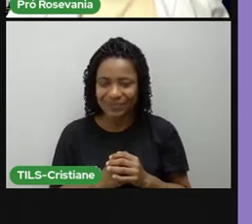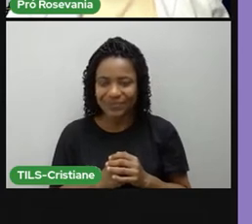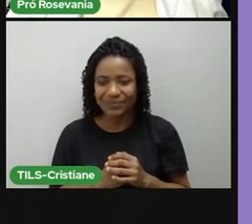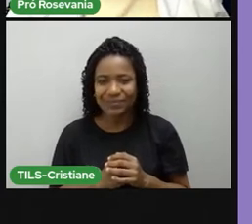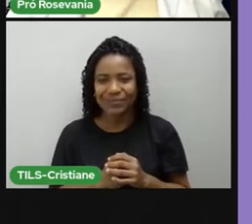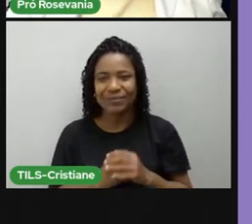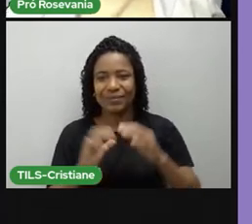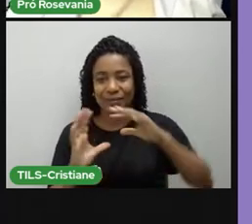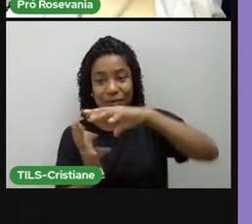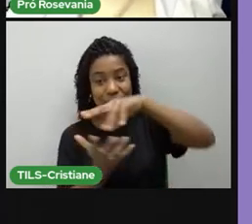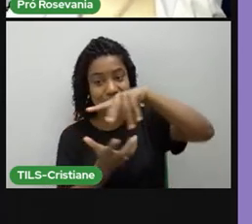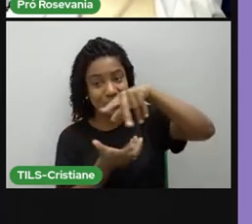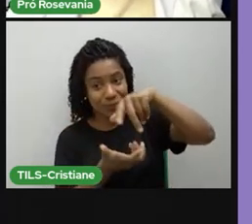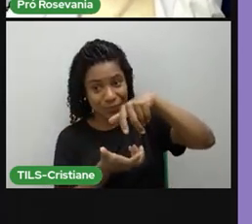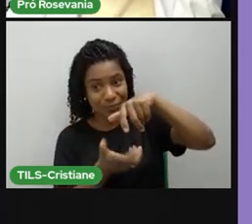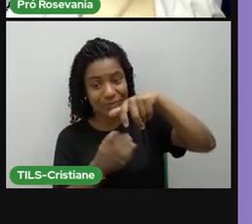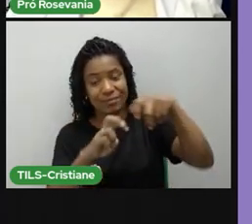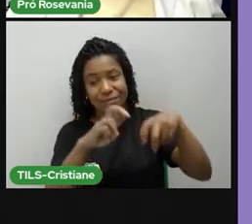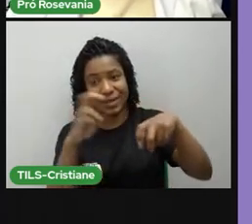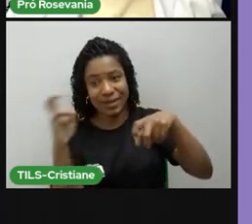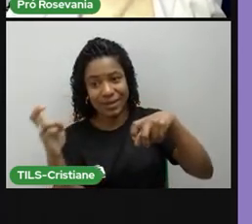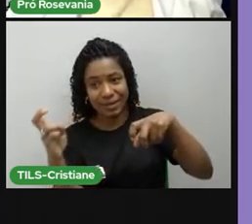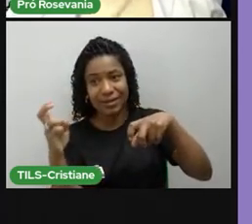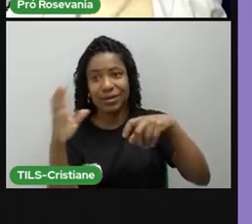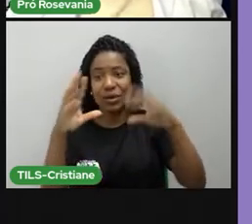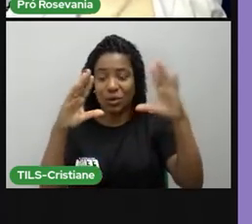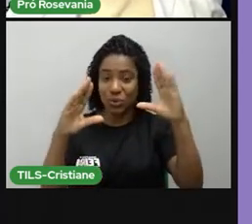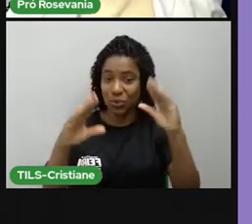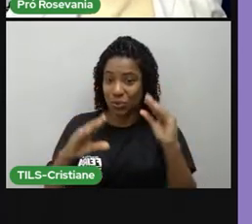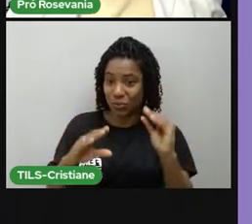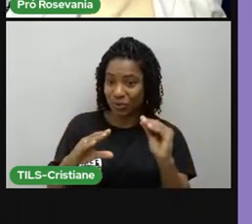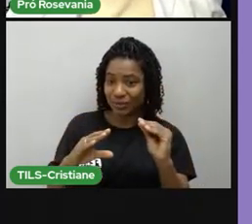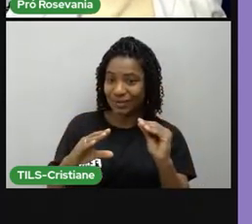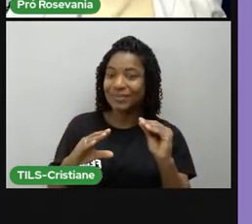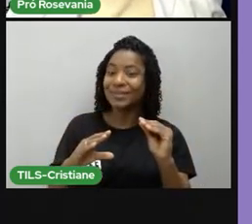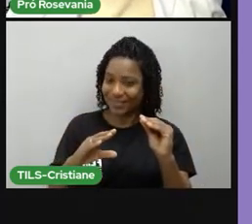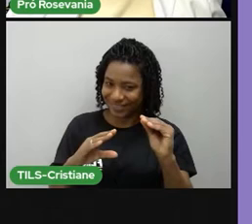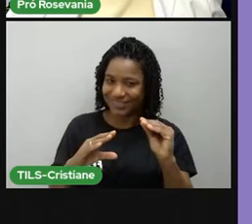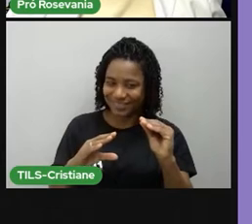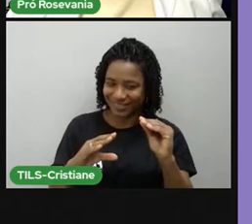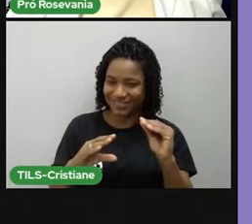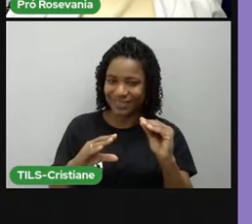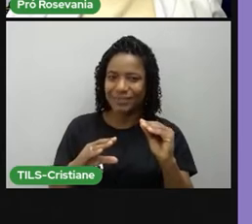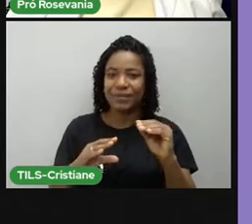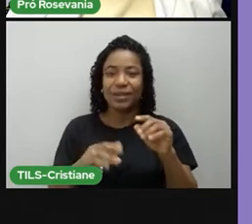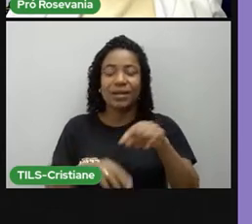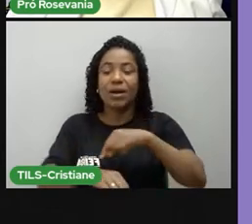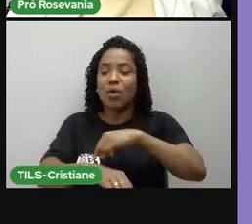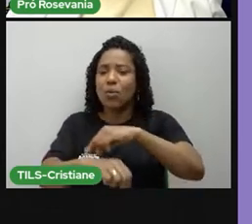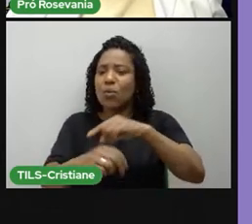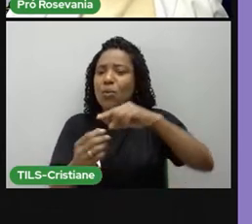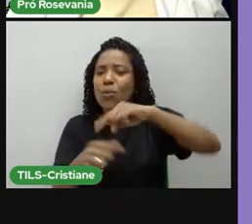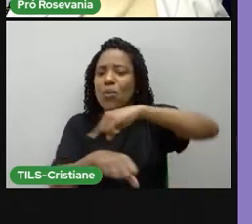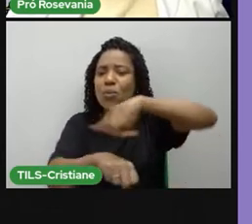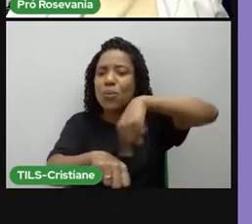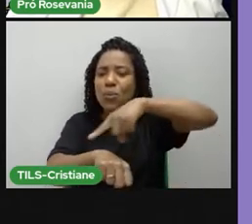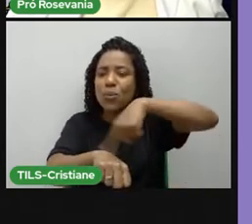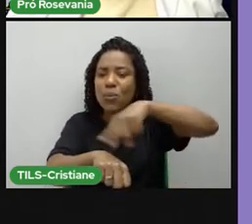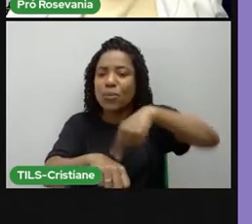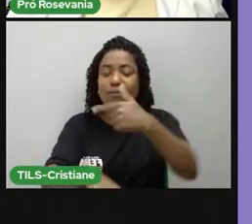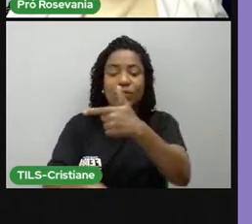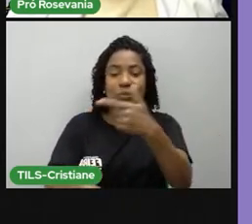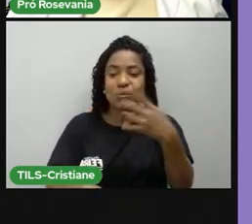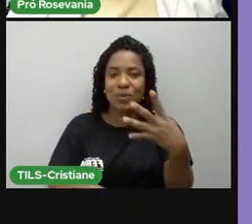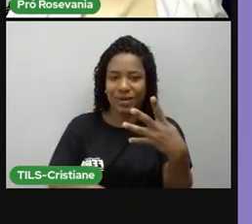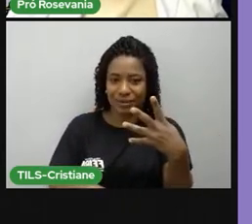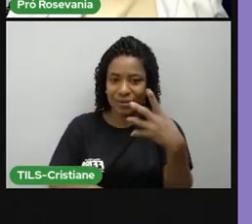A parte iluminada é dia, a parte escurecida é noite. Simples assim. E dura 24 horas, por exemplo, para ela mostrar o mesmo ponto. Digamos que